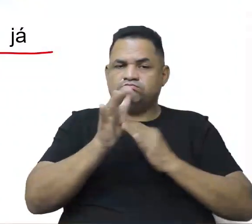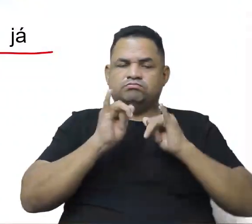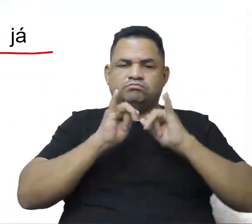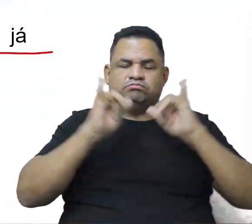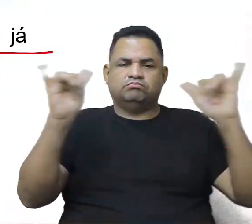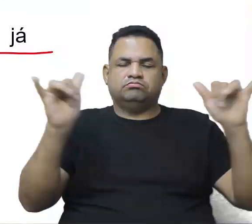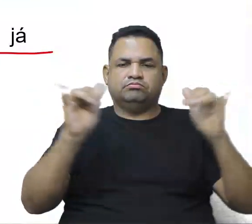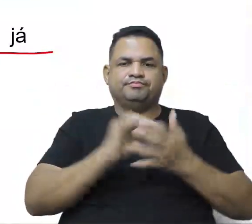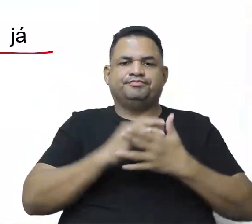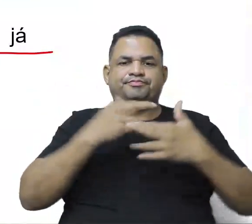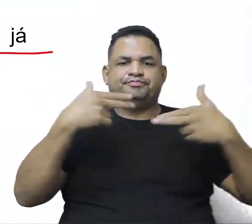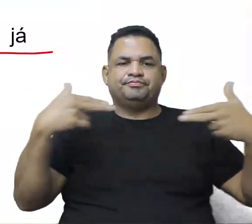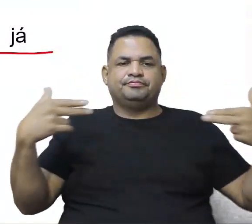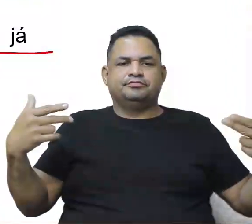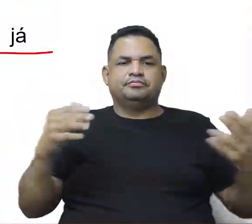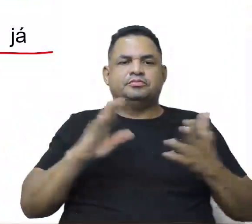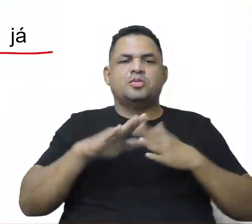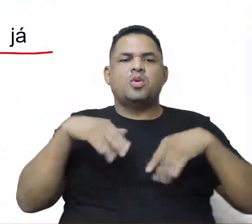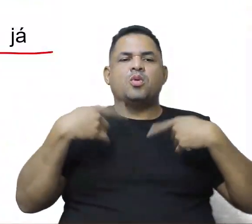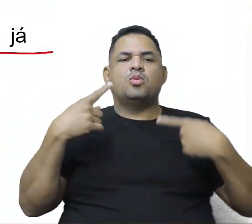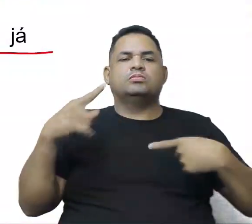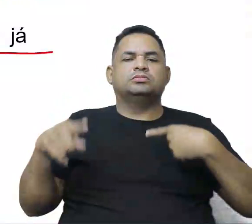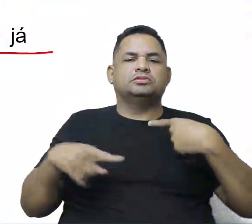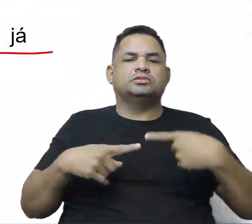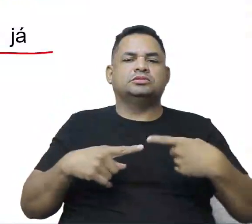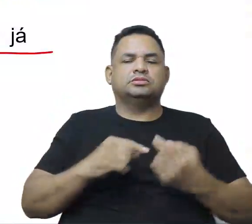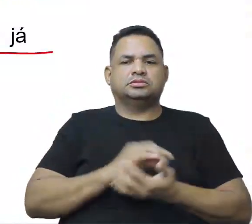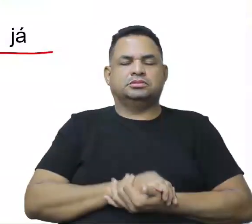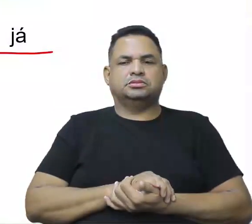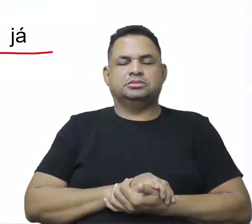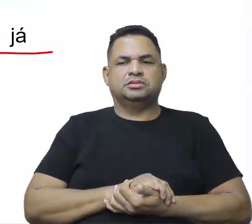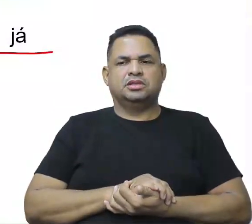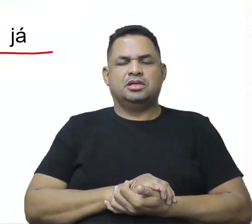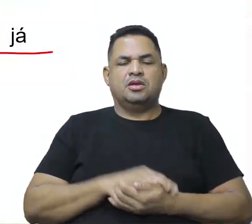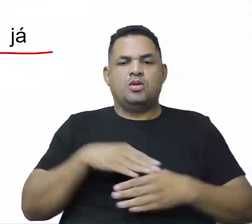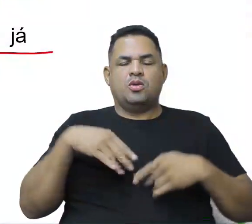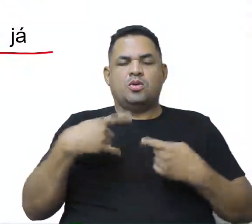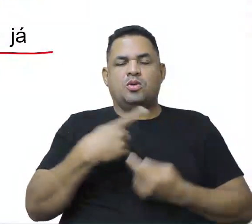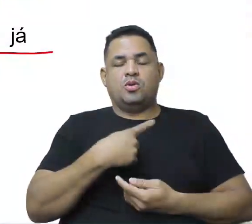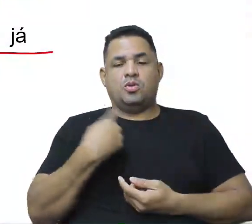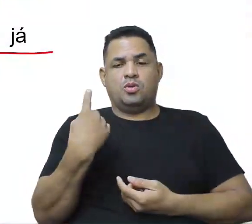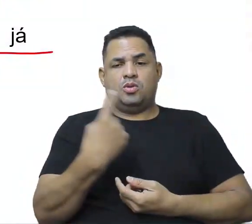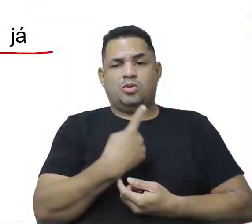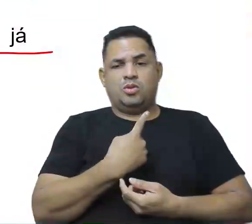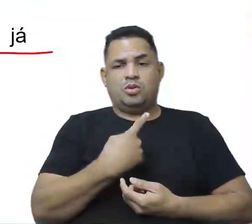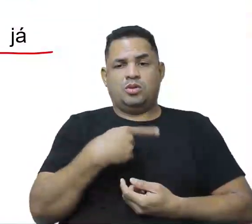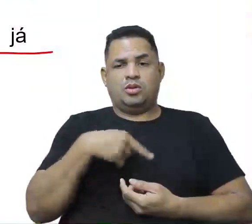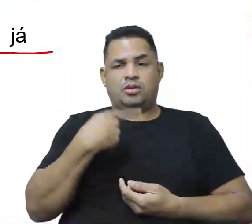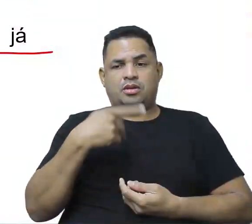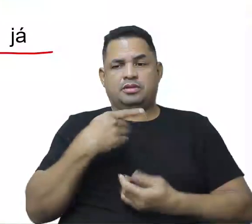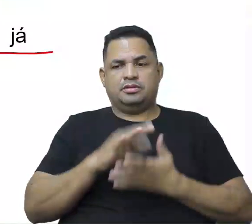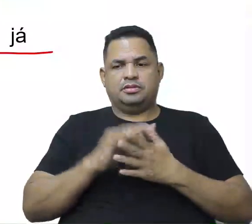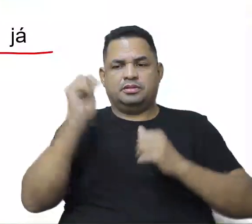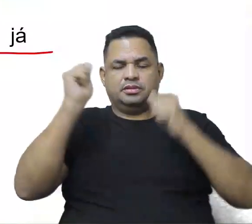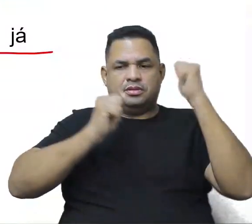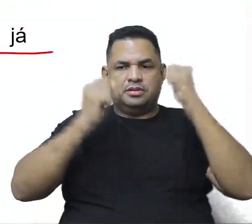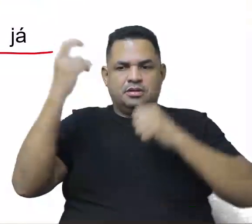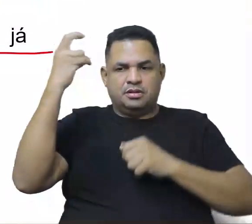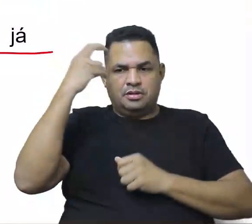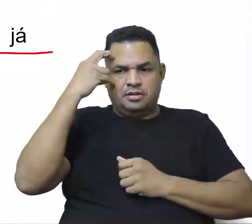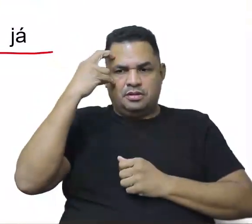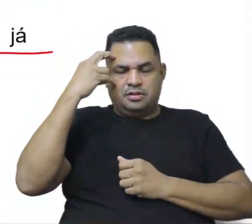Propagandas. Qual o objetivo da propaganda? Quando a gente fala da indústria cultural, né?